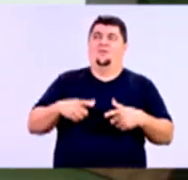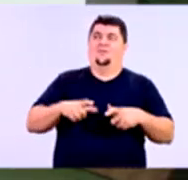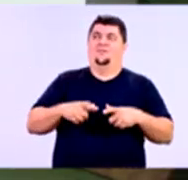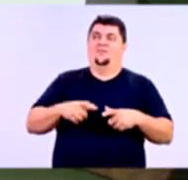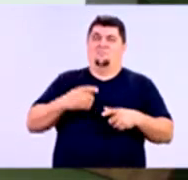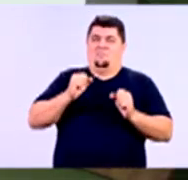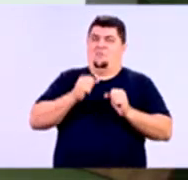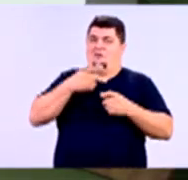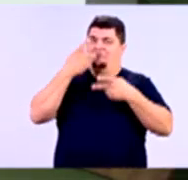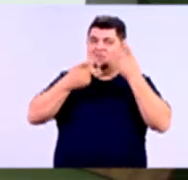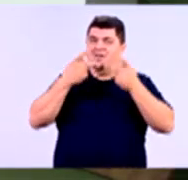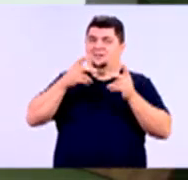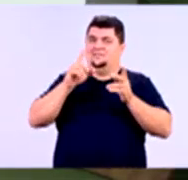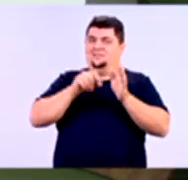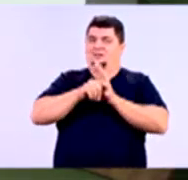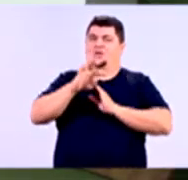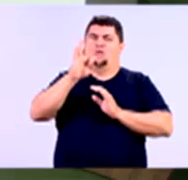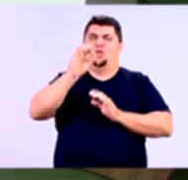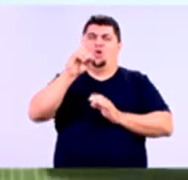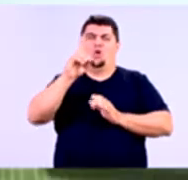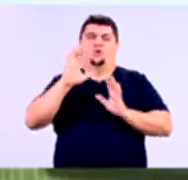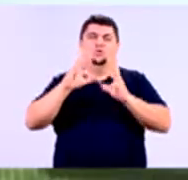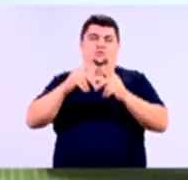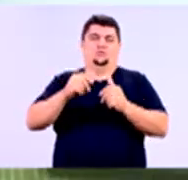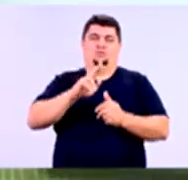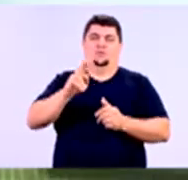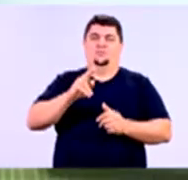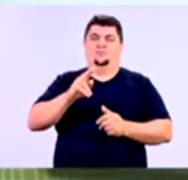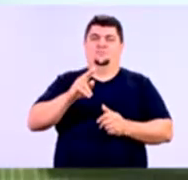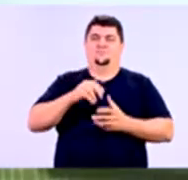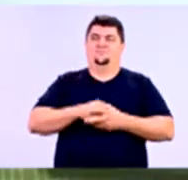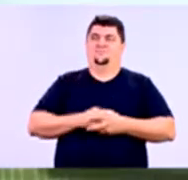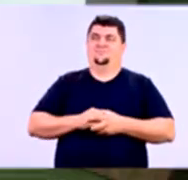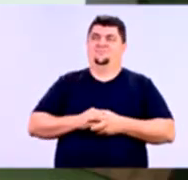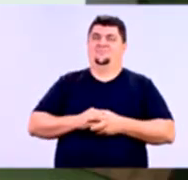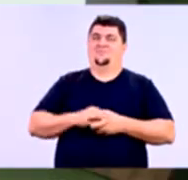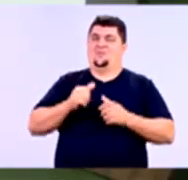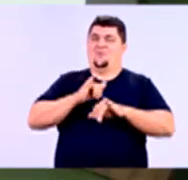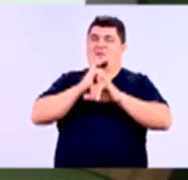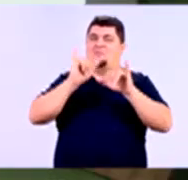sei. Se eu tivesse em Cacoal, eu ia para o Todos. Valeu, gente. Olha a propaganda.